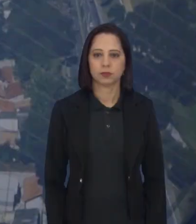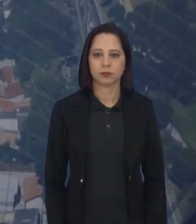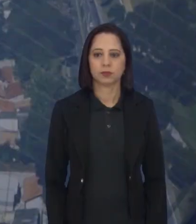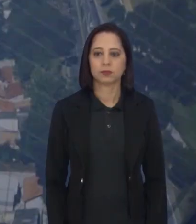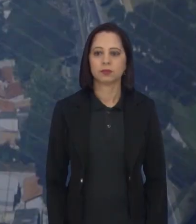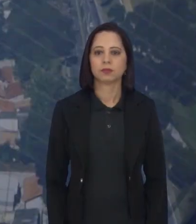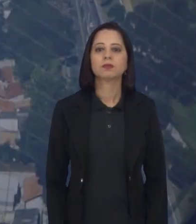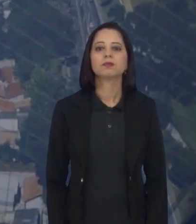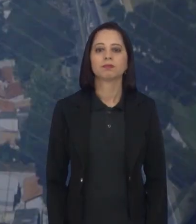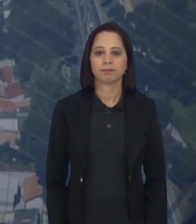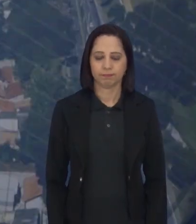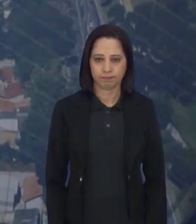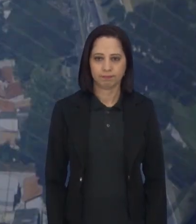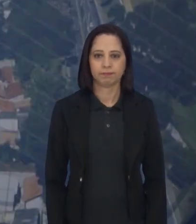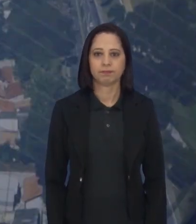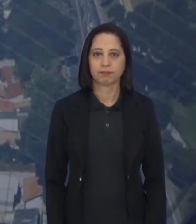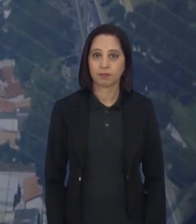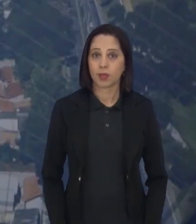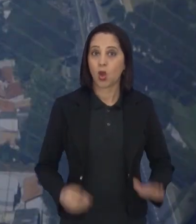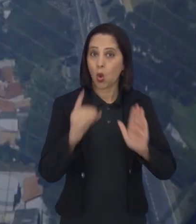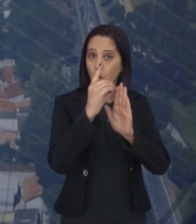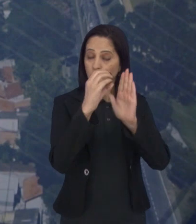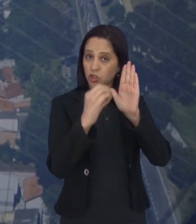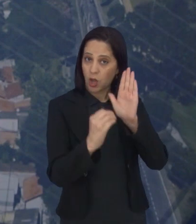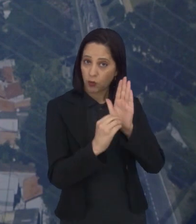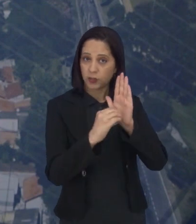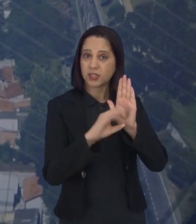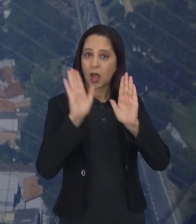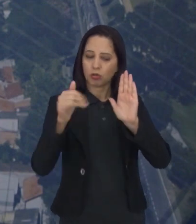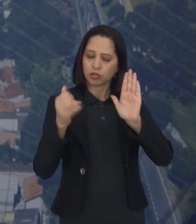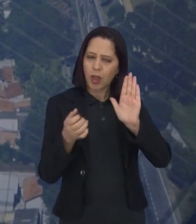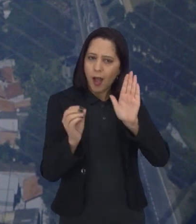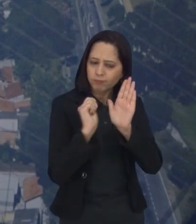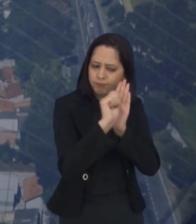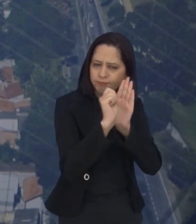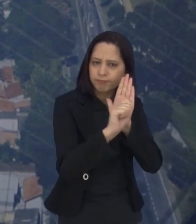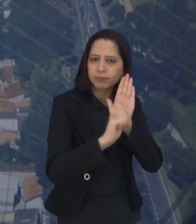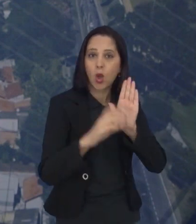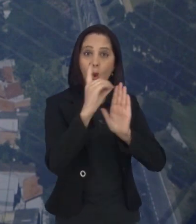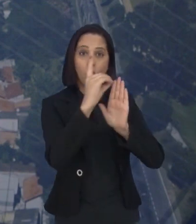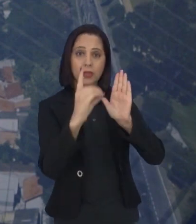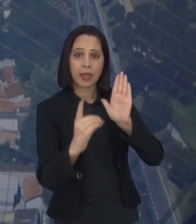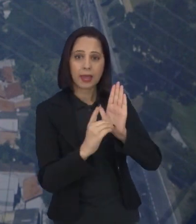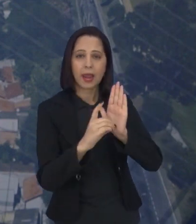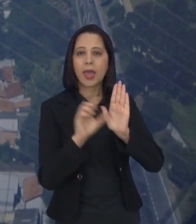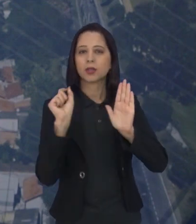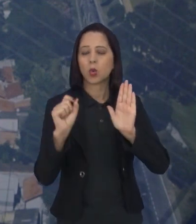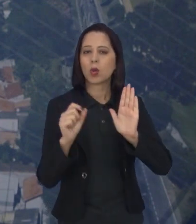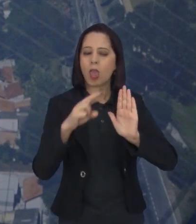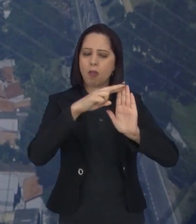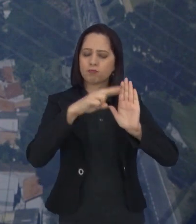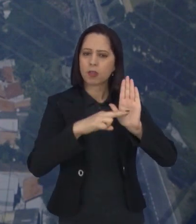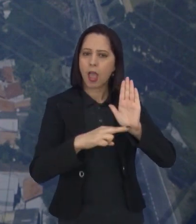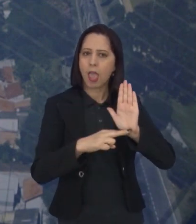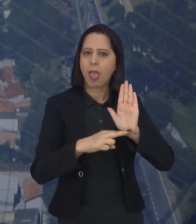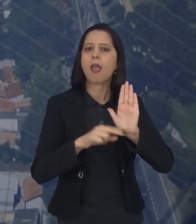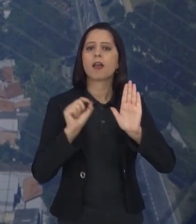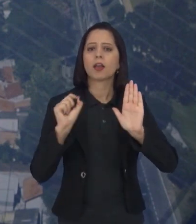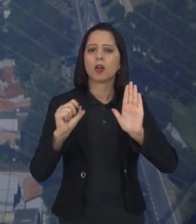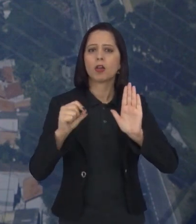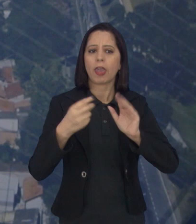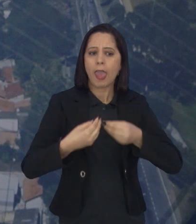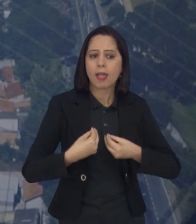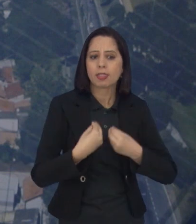Foi publicado no Diário Oficial de São Paulo um decreto que regulamenta a política de distribuição